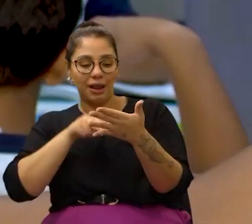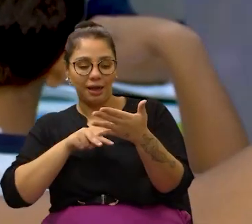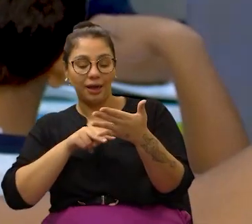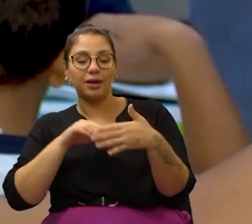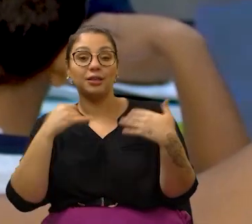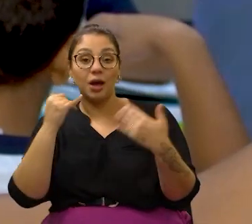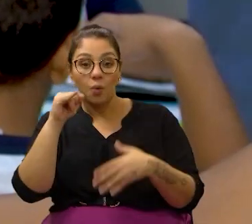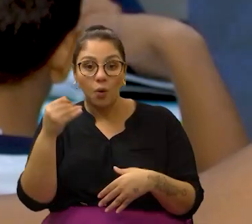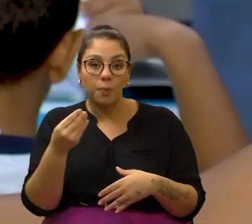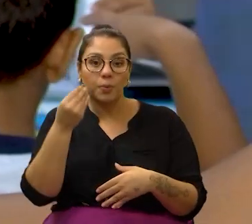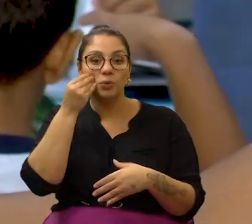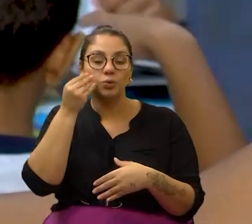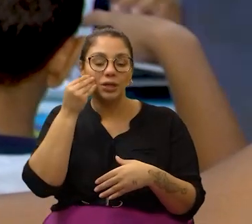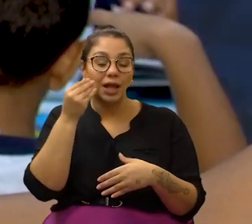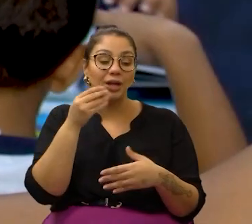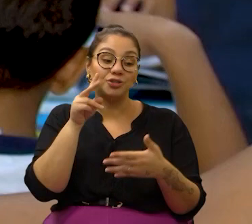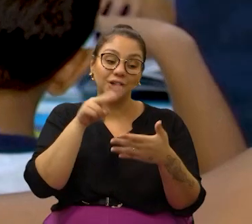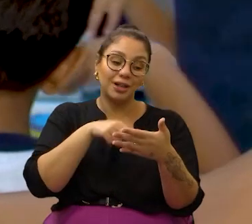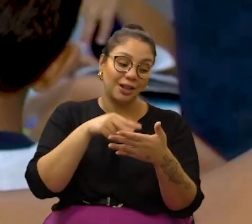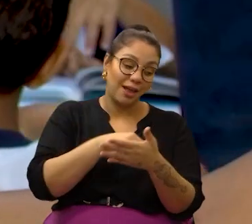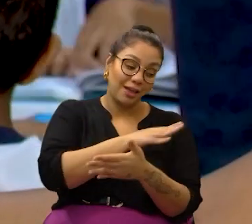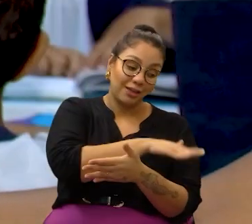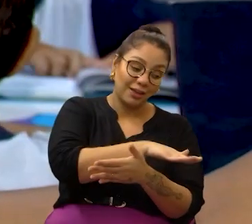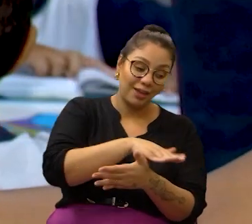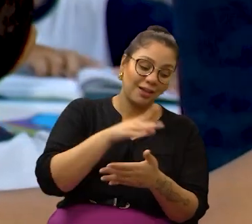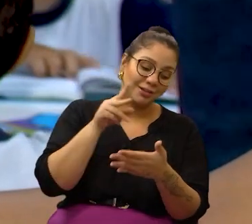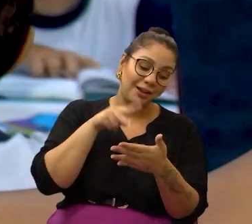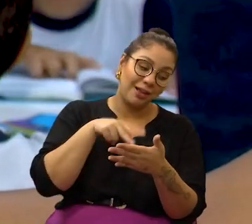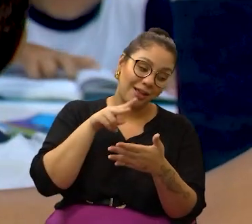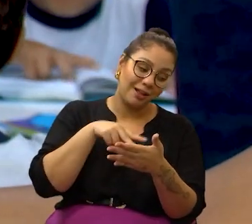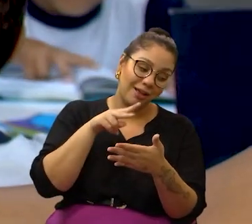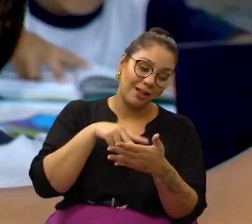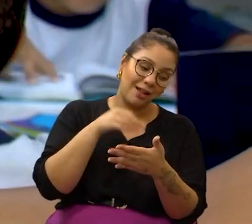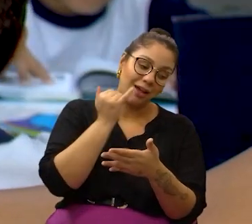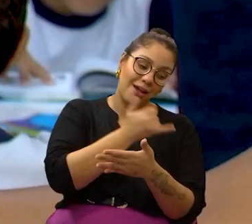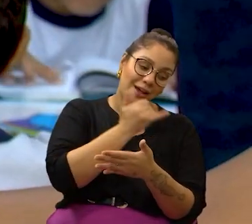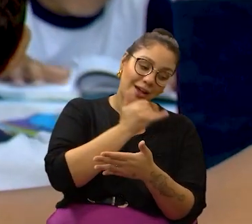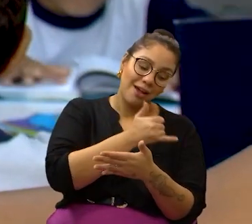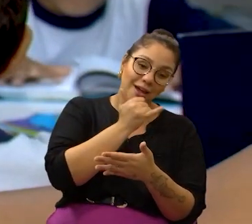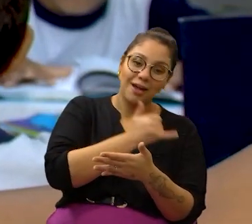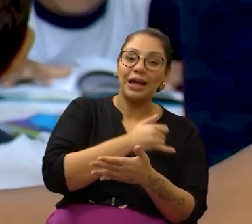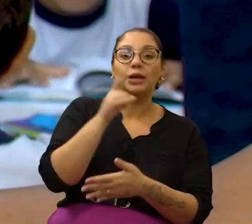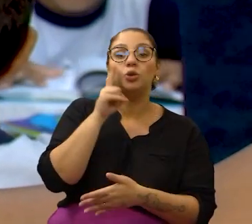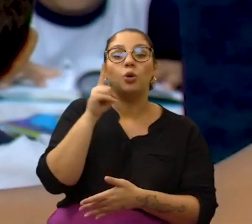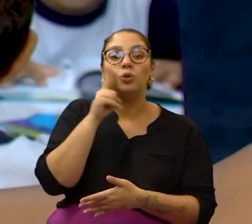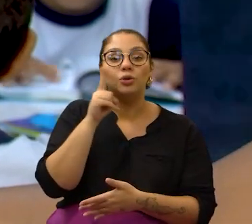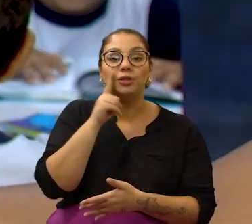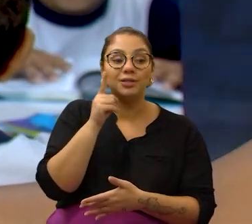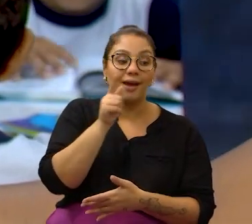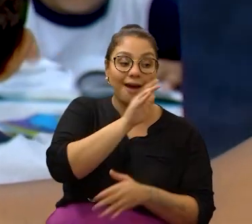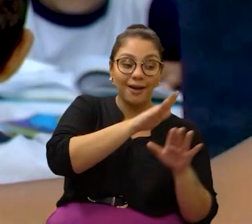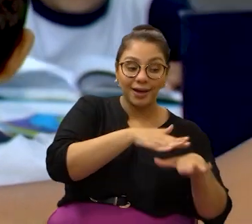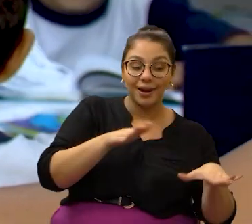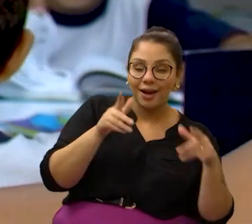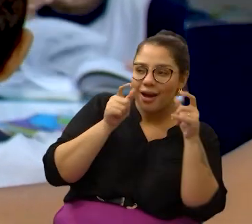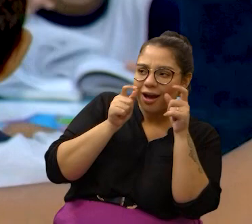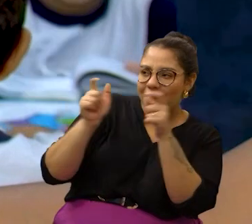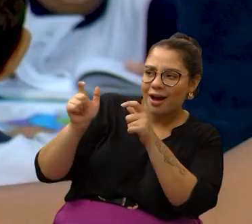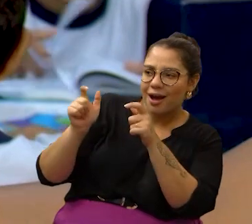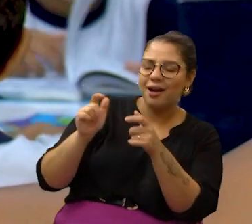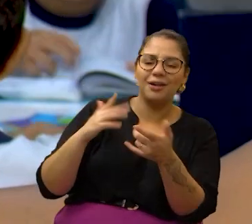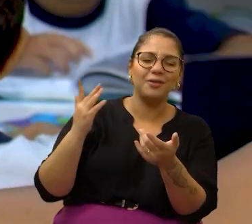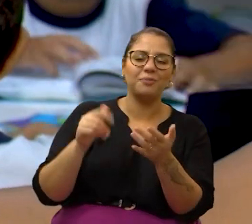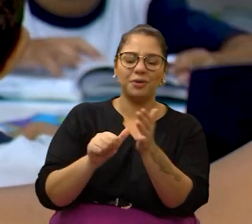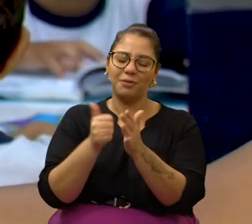oportunidade e condições de ler para as nossas crianças todos os dias, despertando esse interesse, no começo eles vão